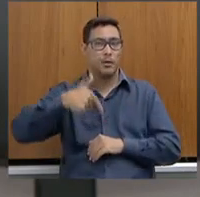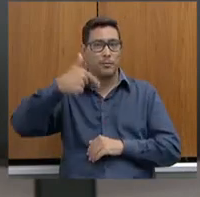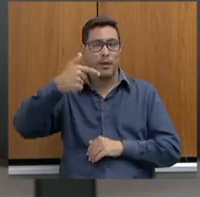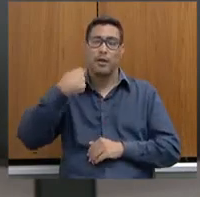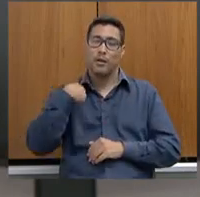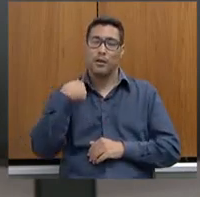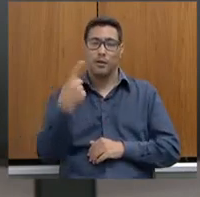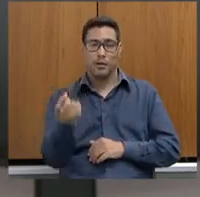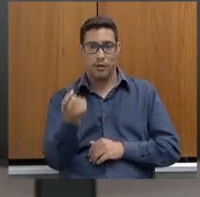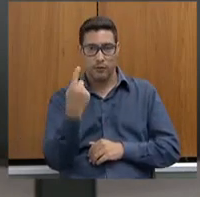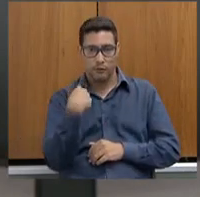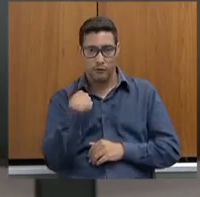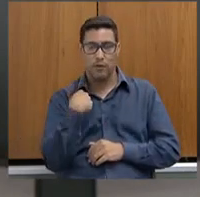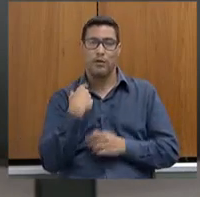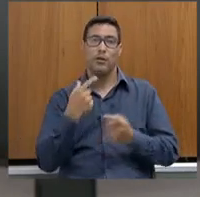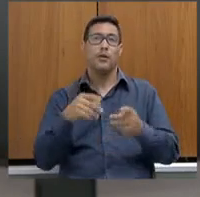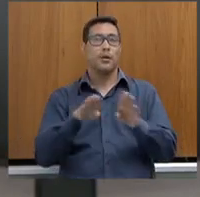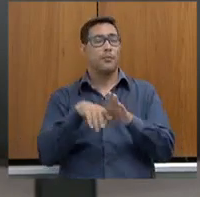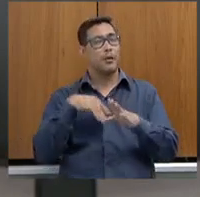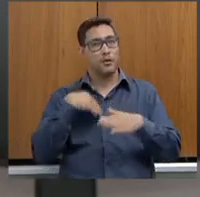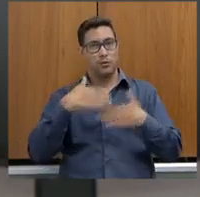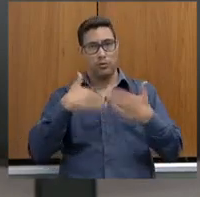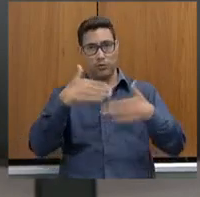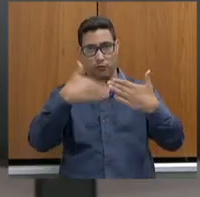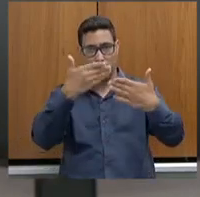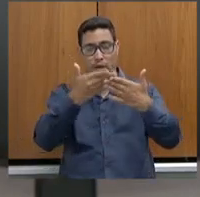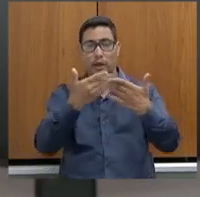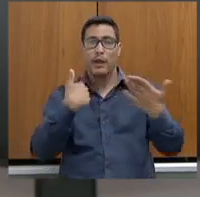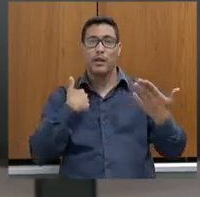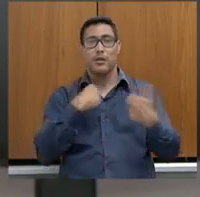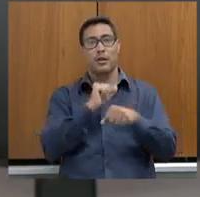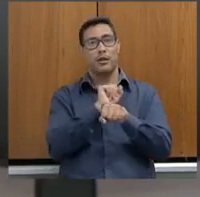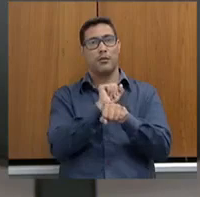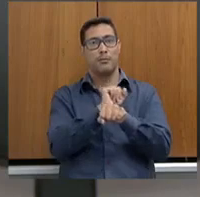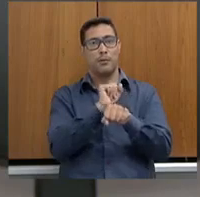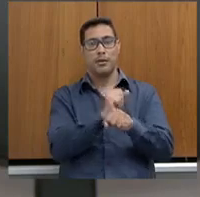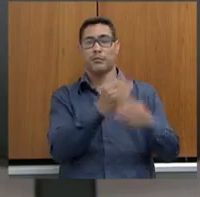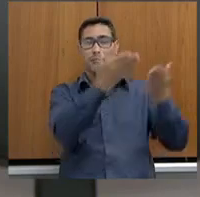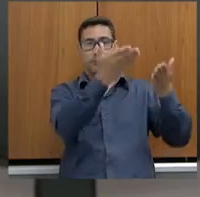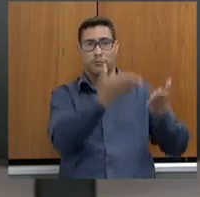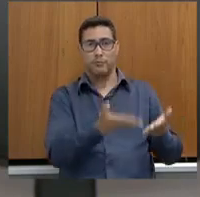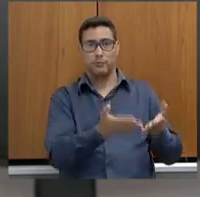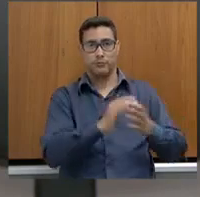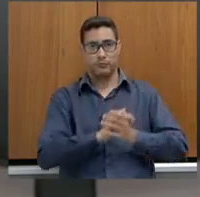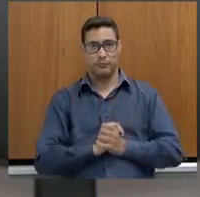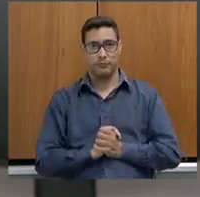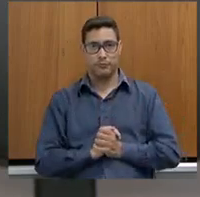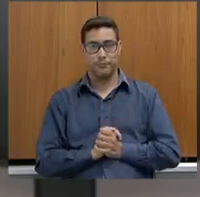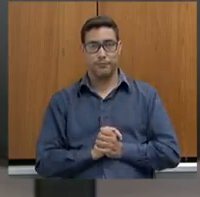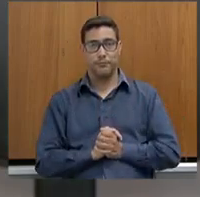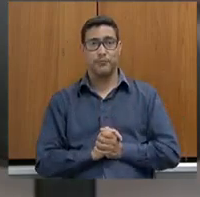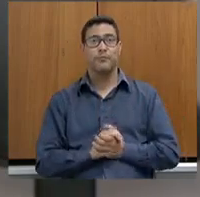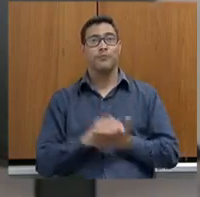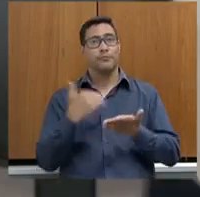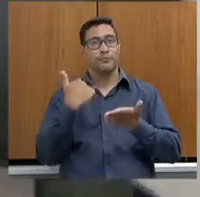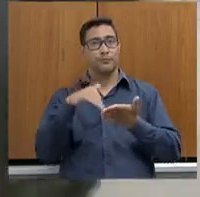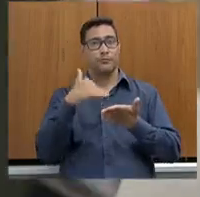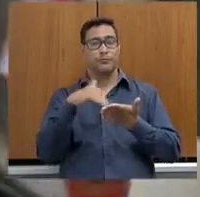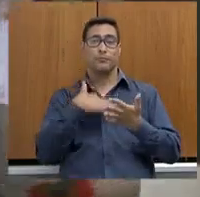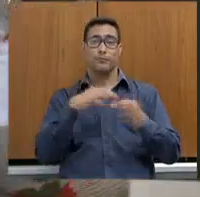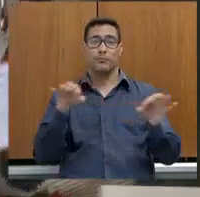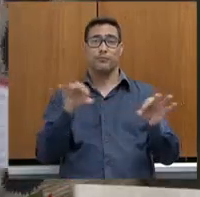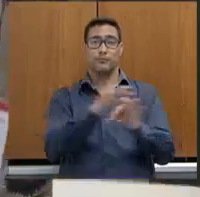a segurança e cumprir a missão e desenvolver a missão. Esse é o que nós esperamos do senhor. Secretário, nós estamos concluindo aqui a elaboração de alguns